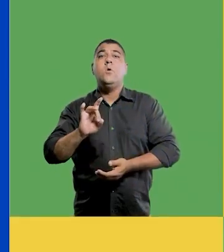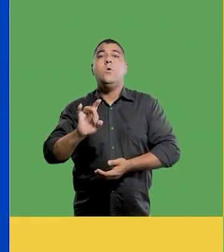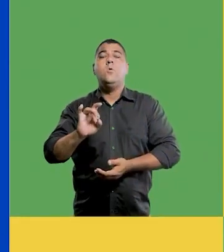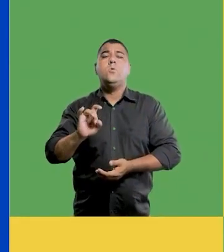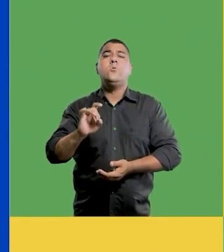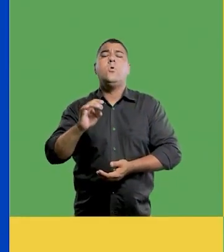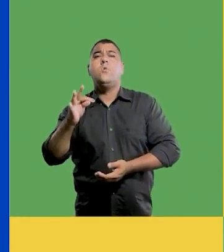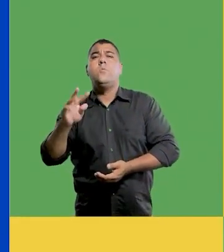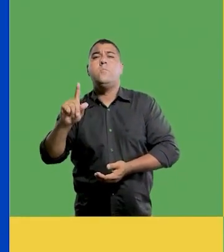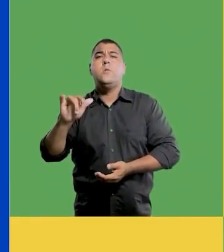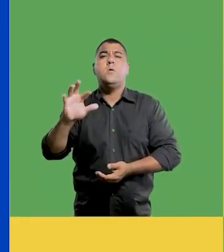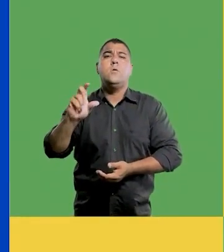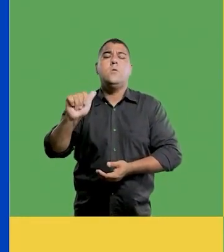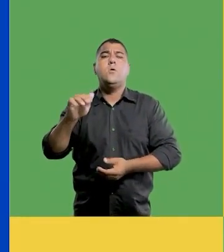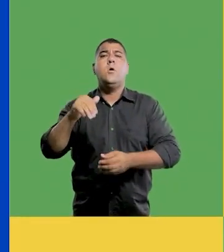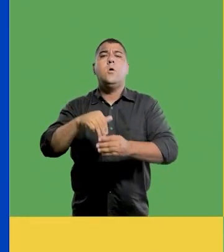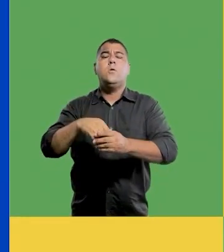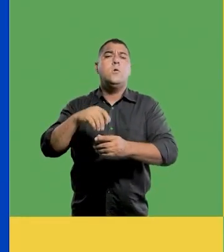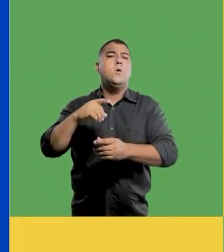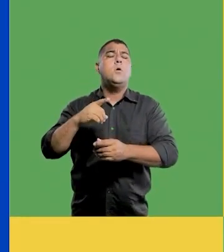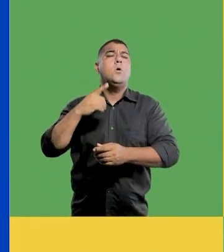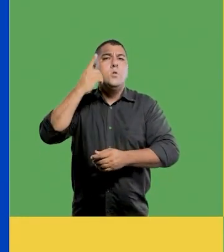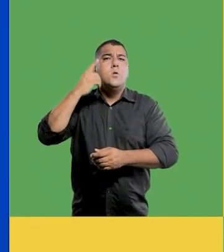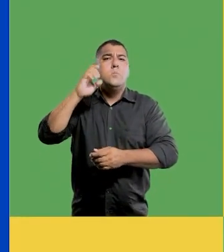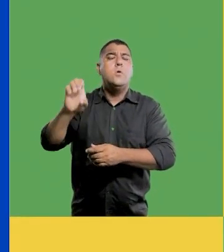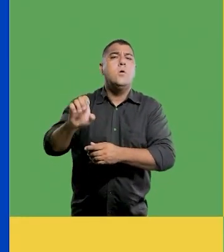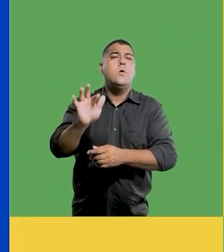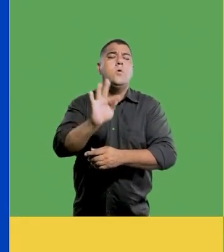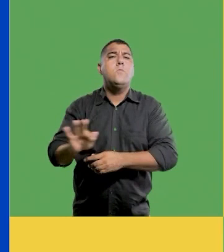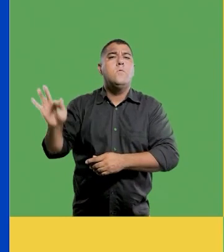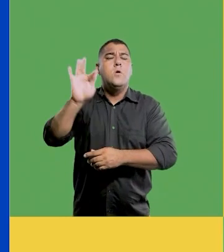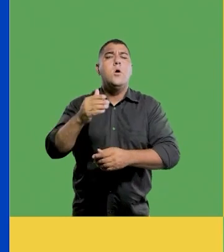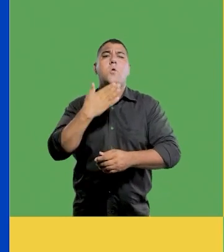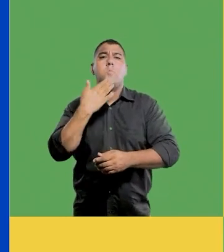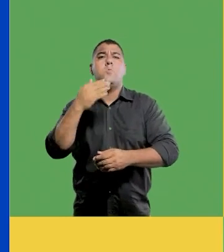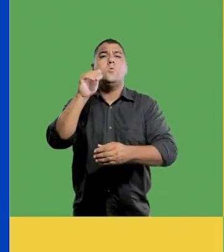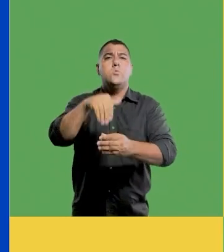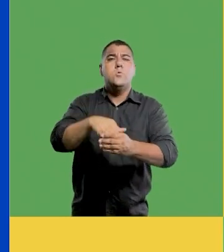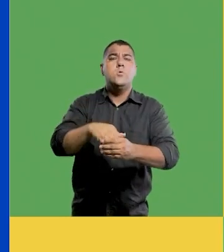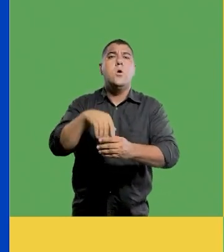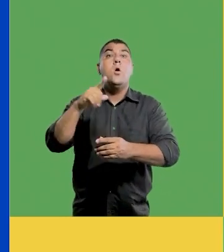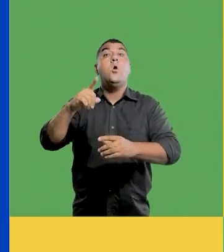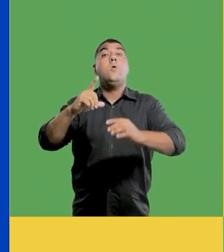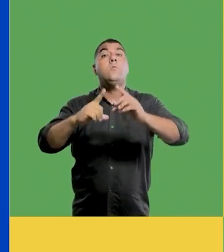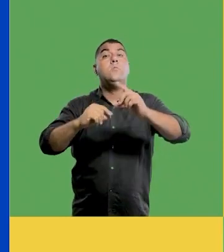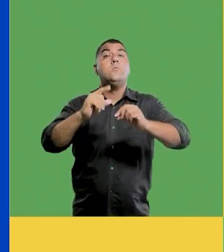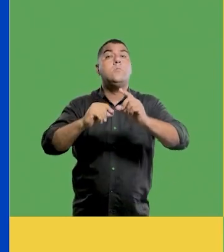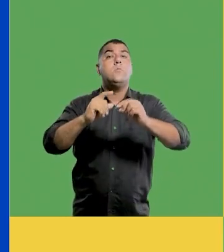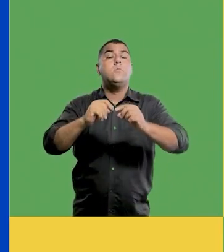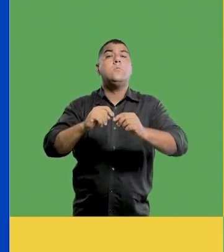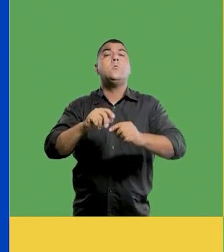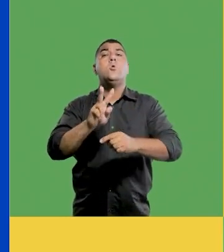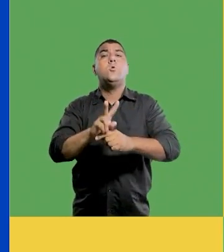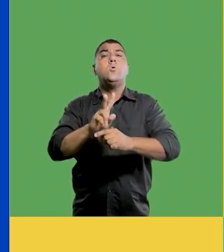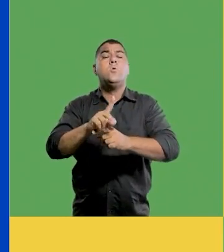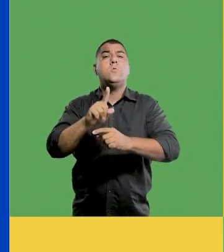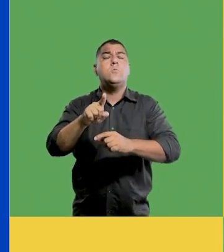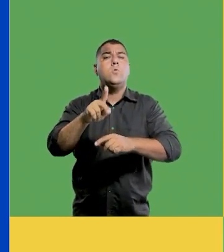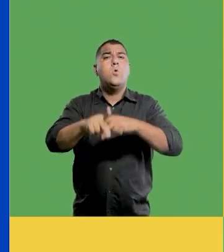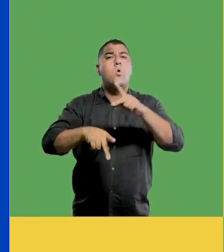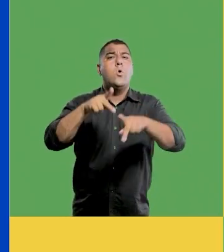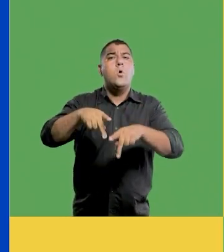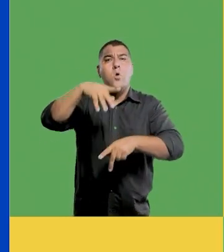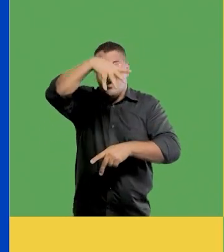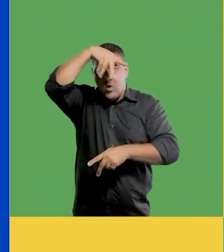Sou Pedro Satélite, candidato a deputado federal. Quero pedir o seu voto. Vou para Brasília para cuidar dos interesses